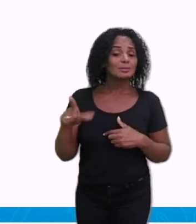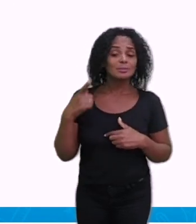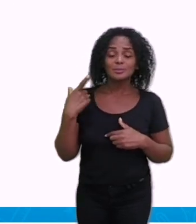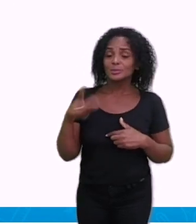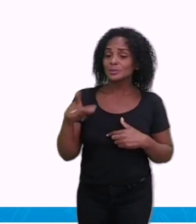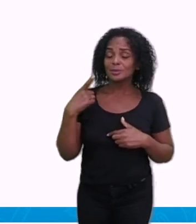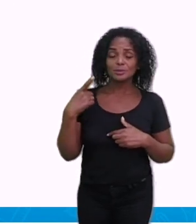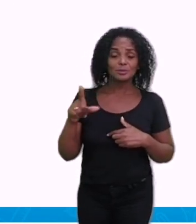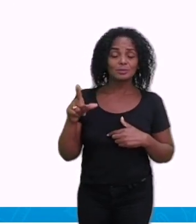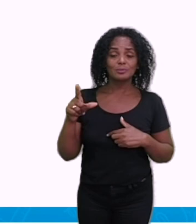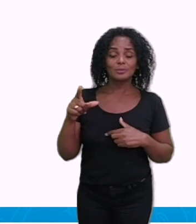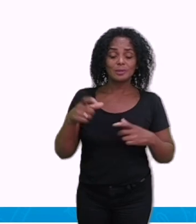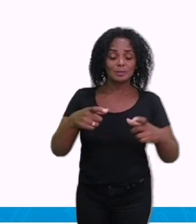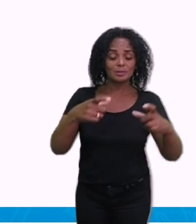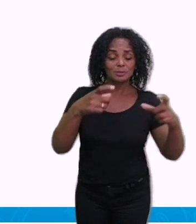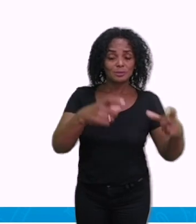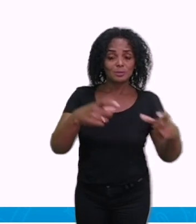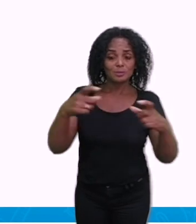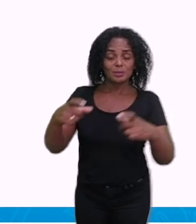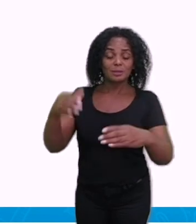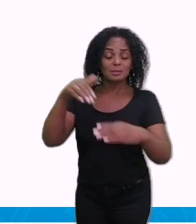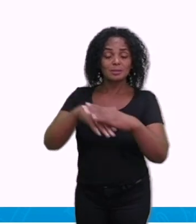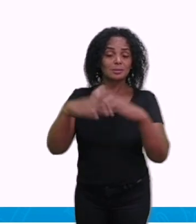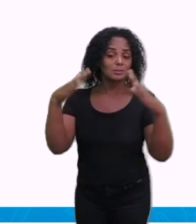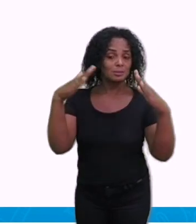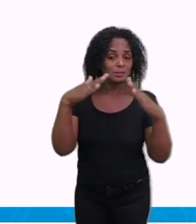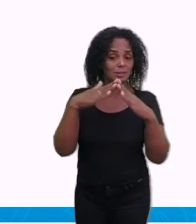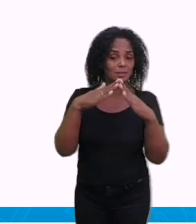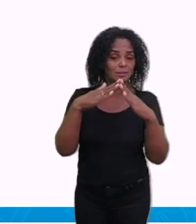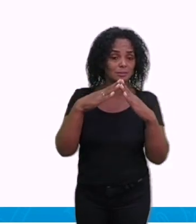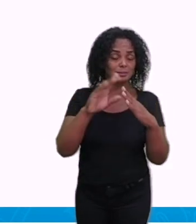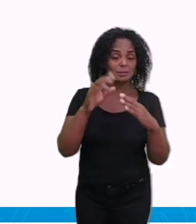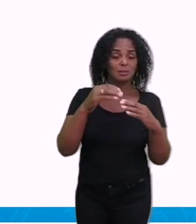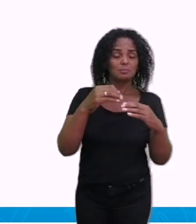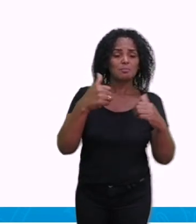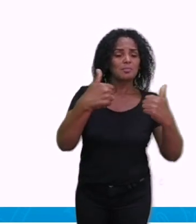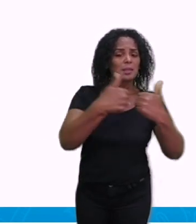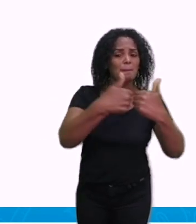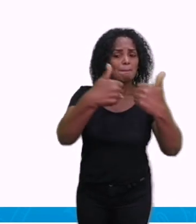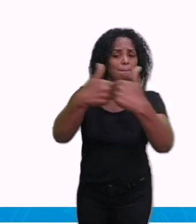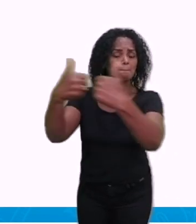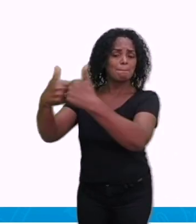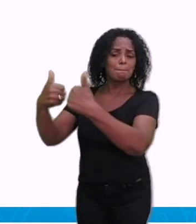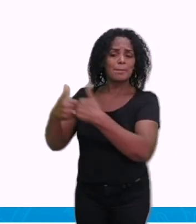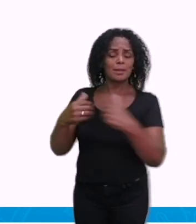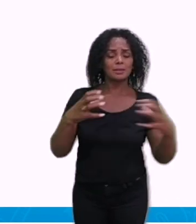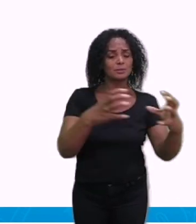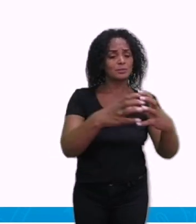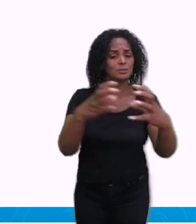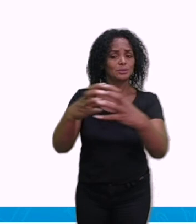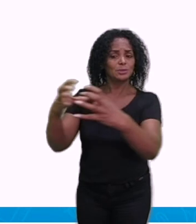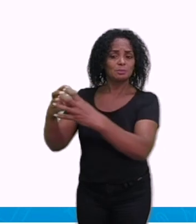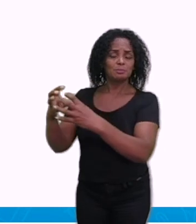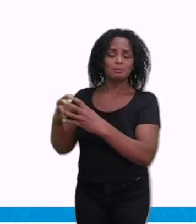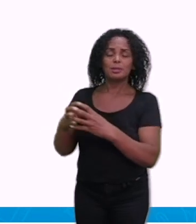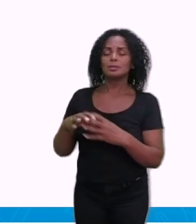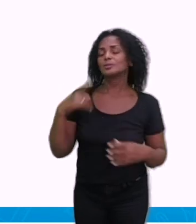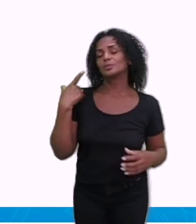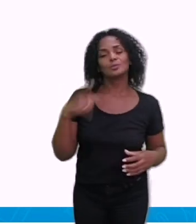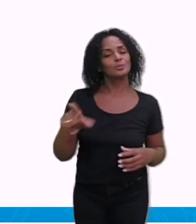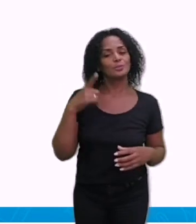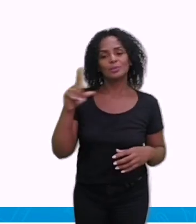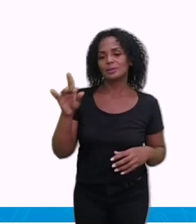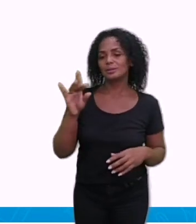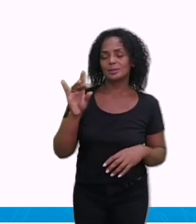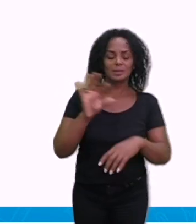nem dentro da sua casa e nem a redondeza ali do seu bairro, se cada um fizer isso, não vai existir